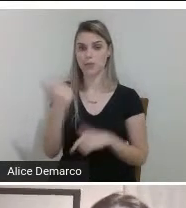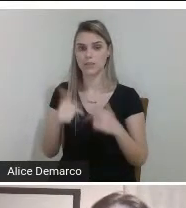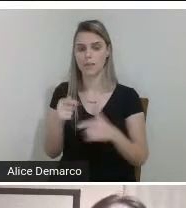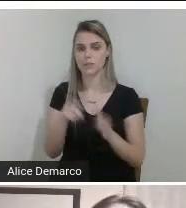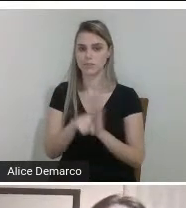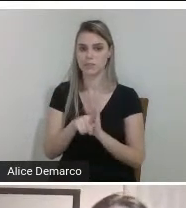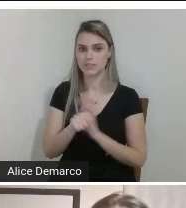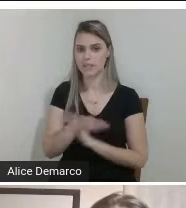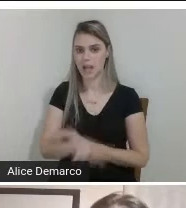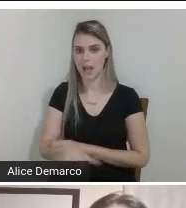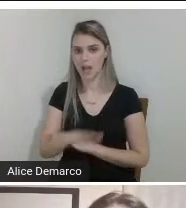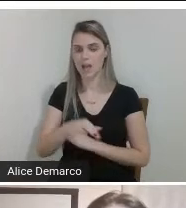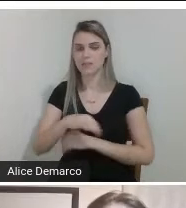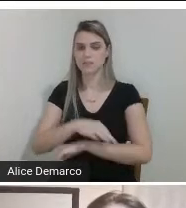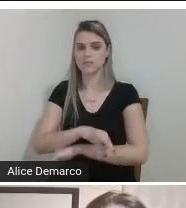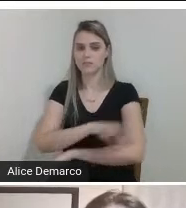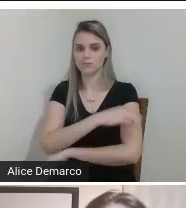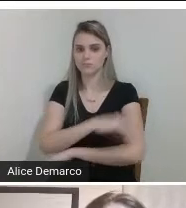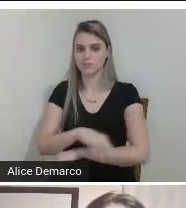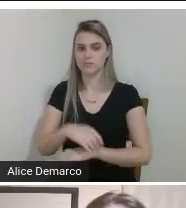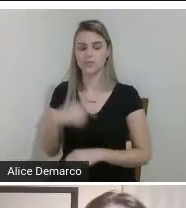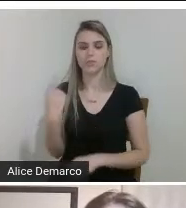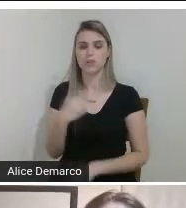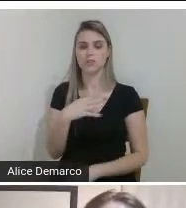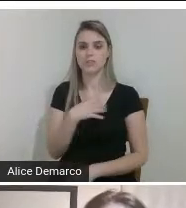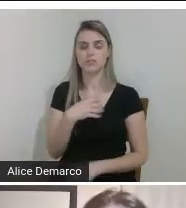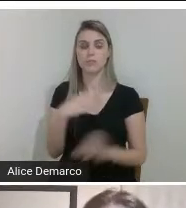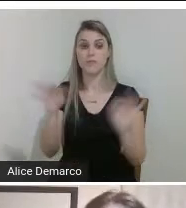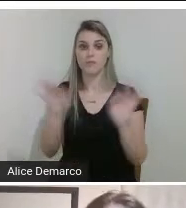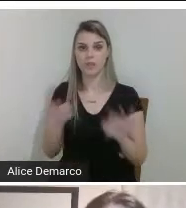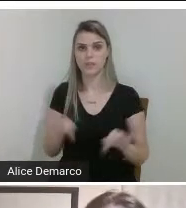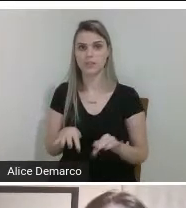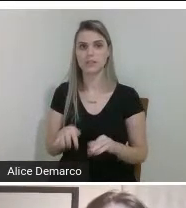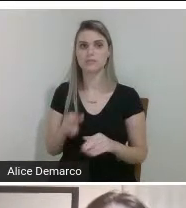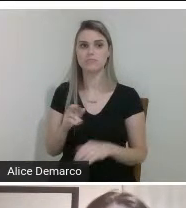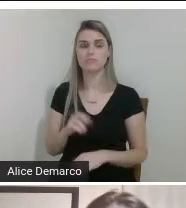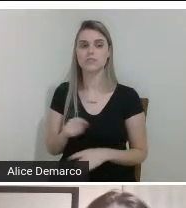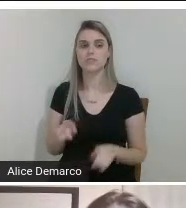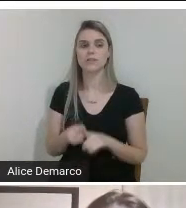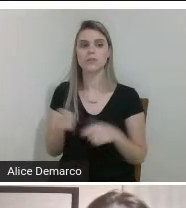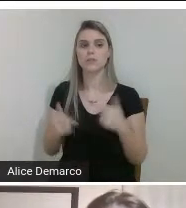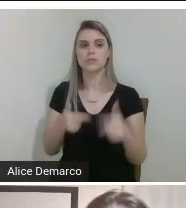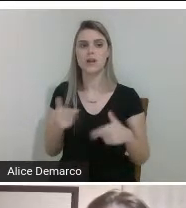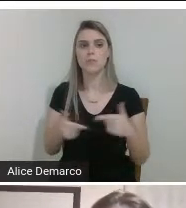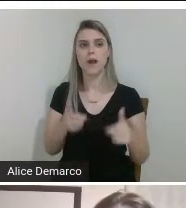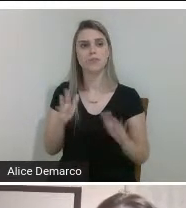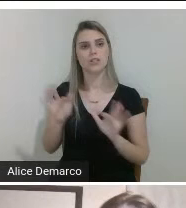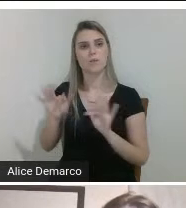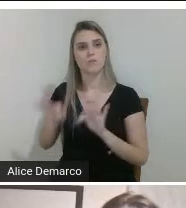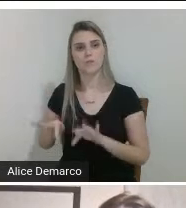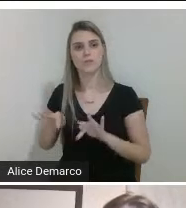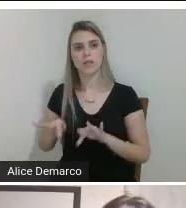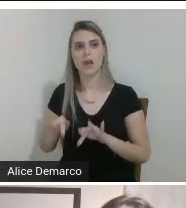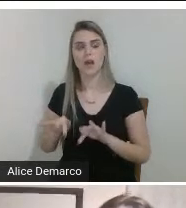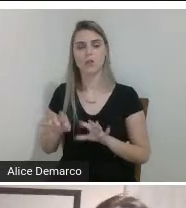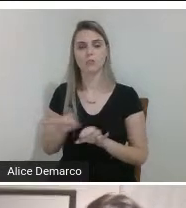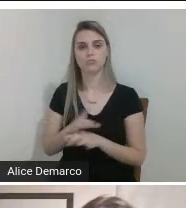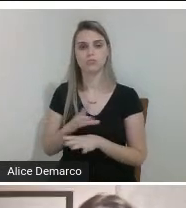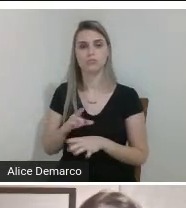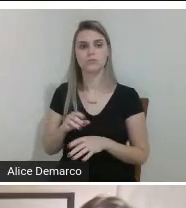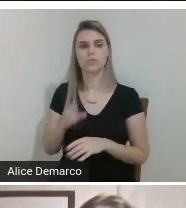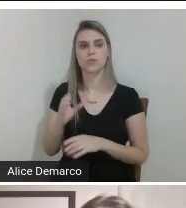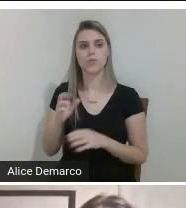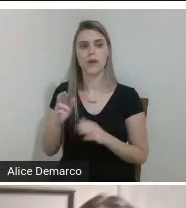das engenharias a gente fica muito feliz com esses resultados o trabalho também já se encontra em fase final de uma revista